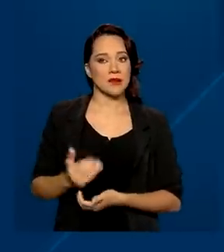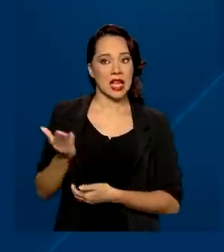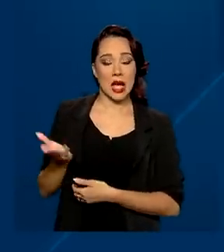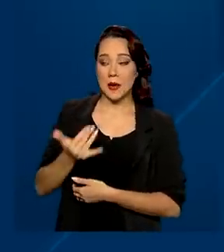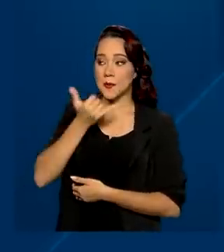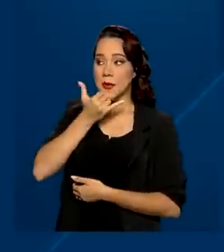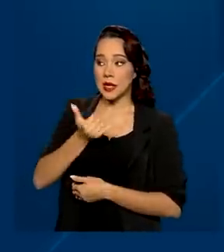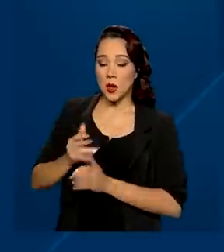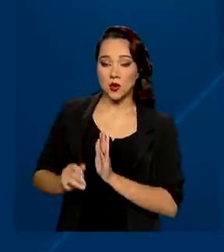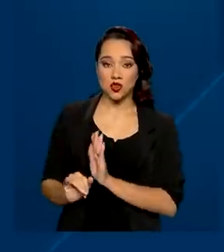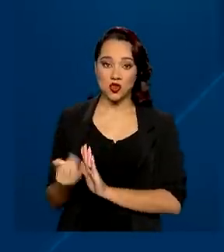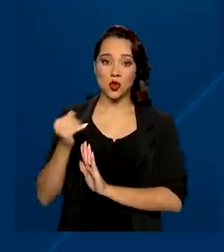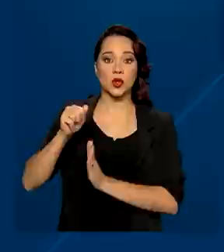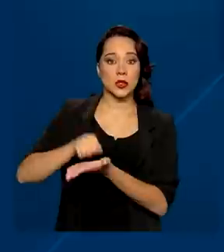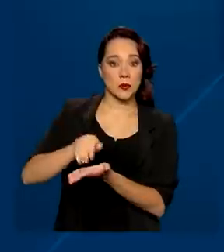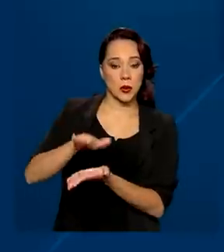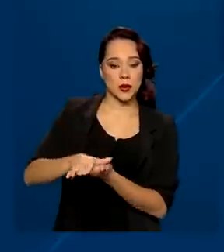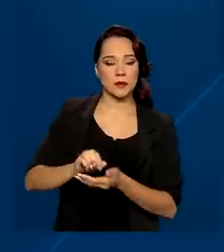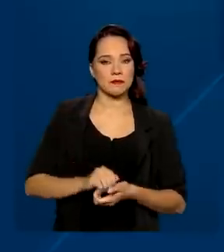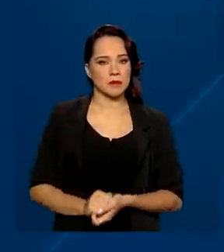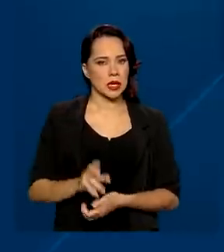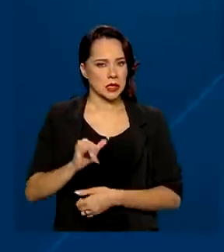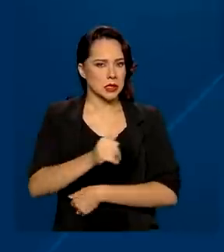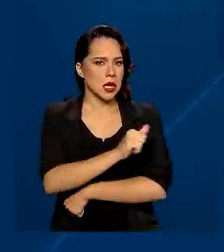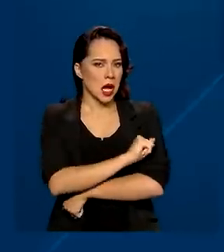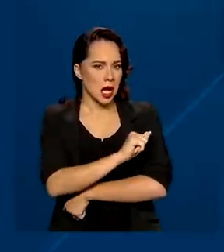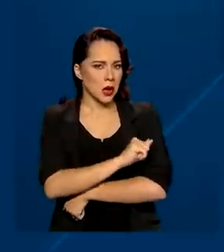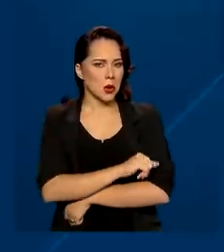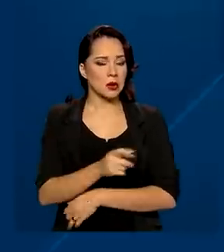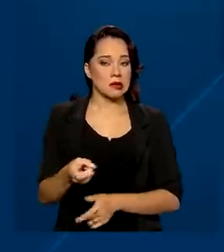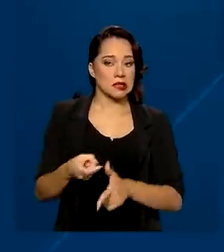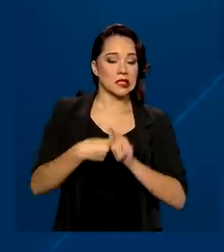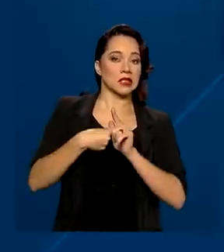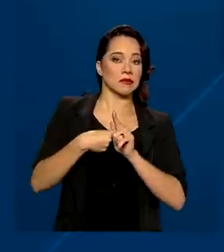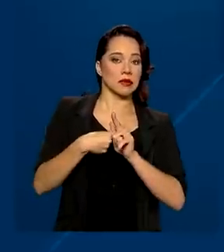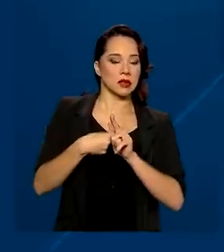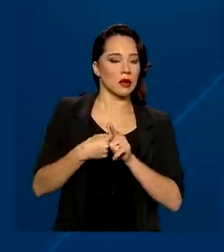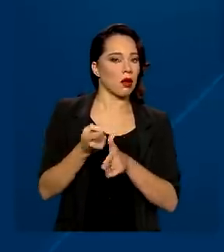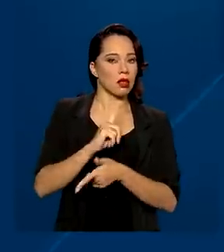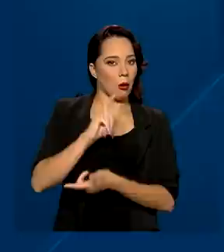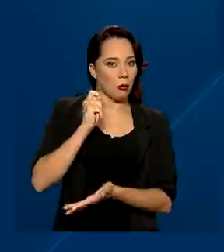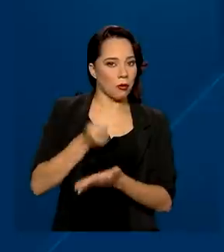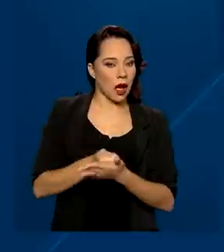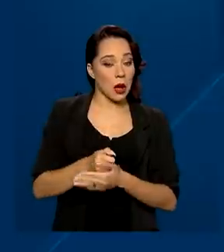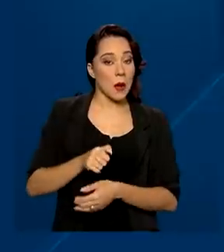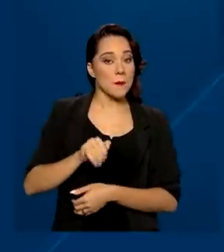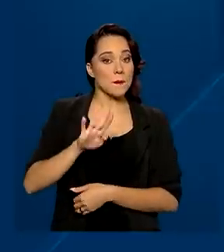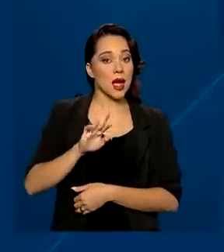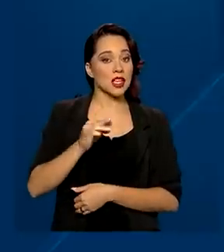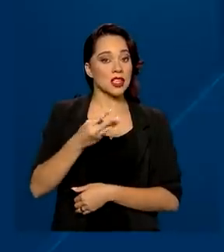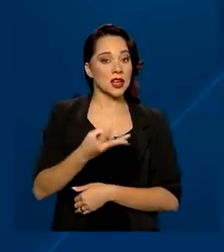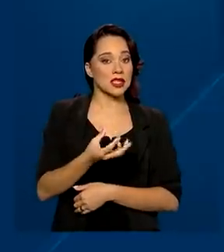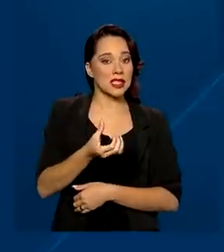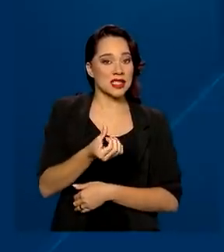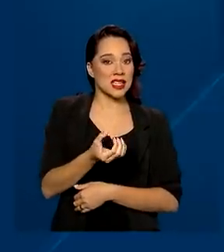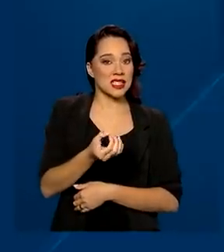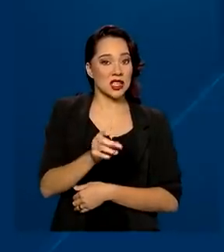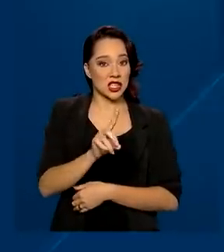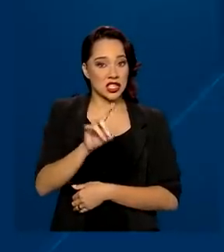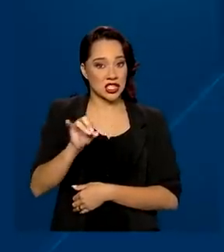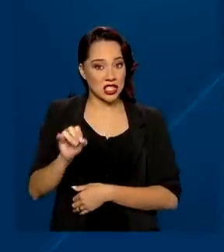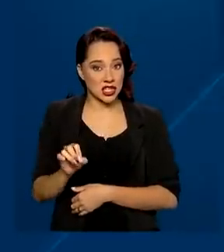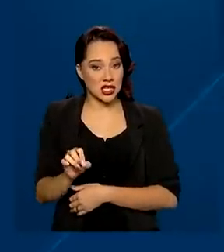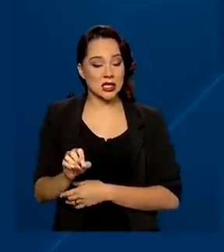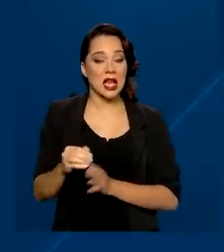perdão de juros e multas. No caso dos alunos com débitos vencidos e não pagos há mais de 360 dias